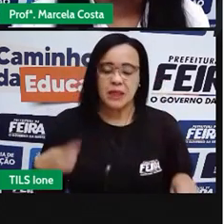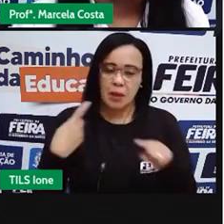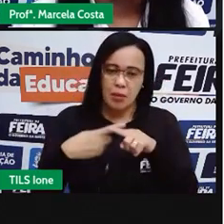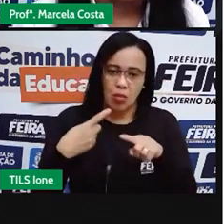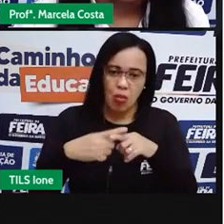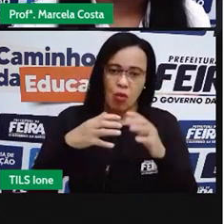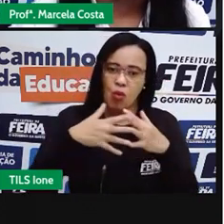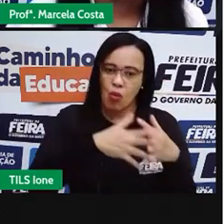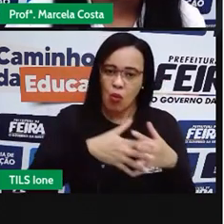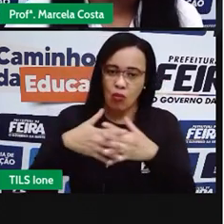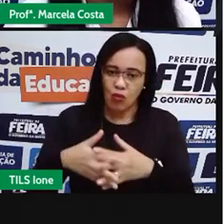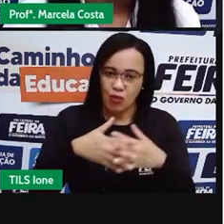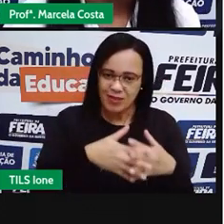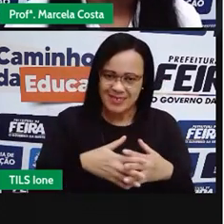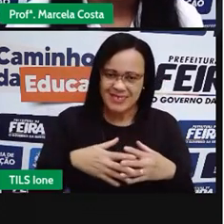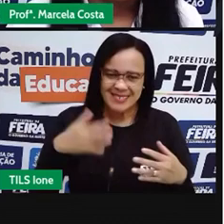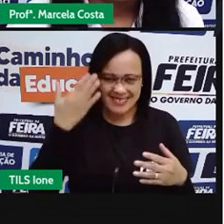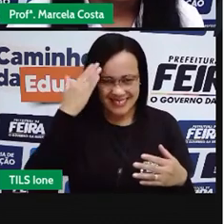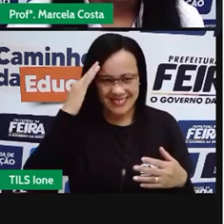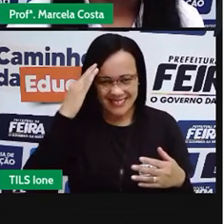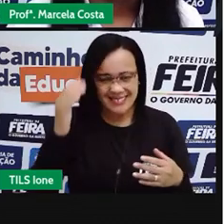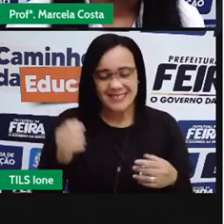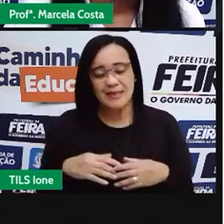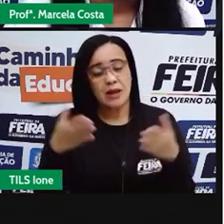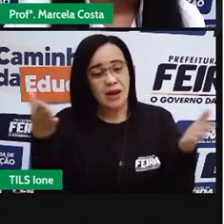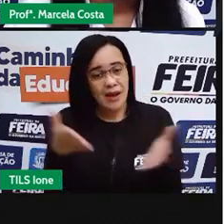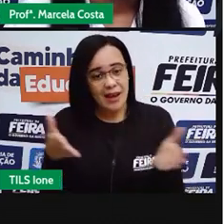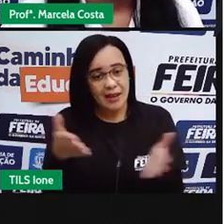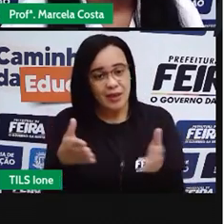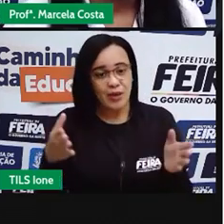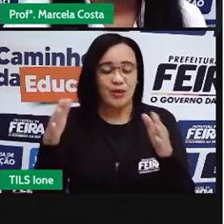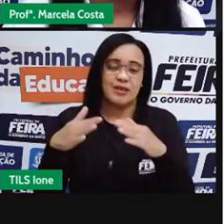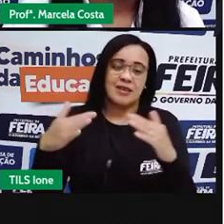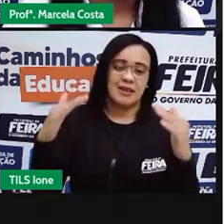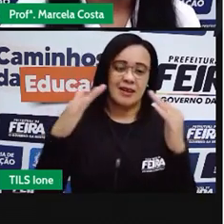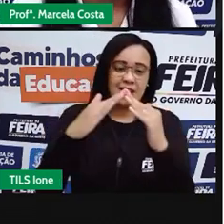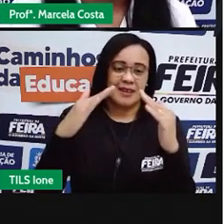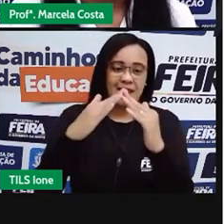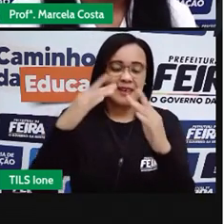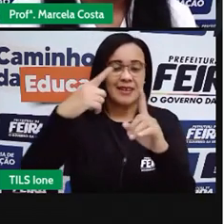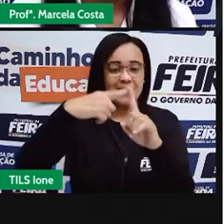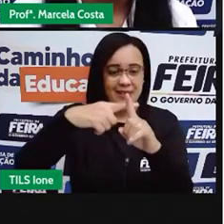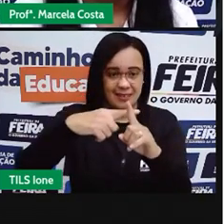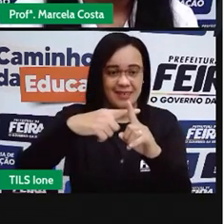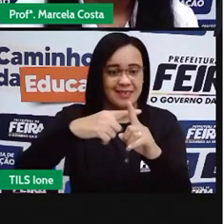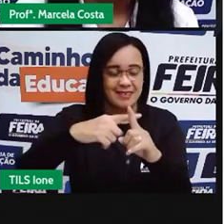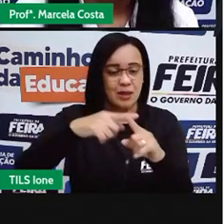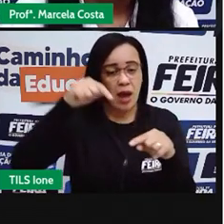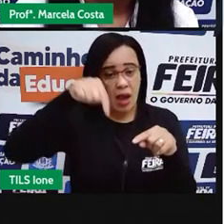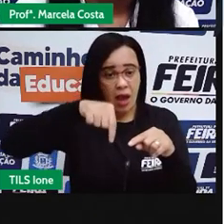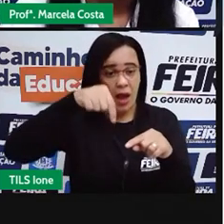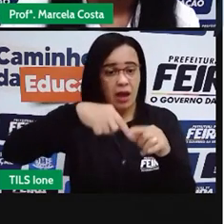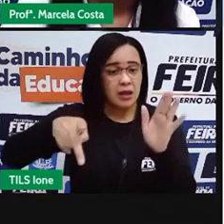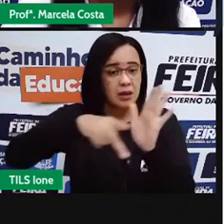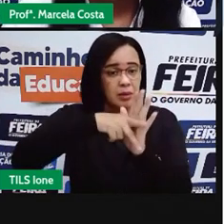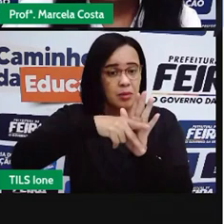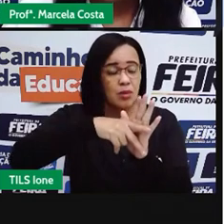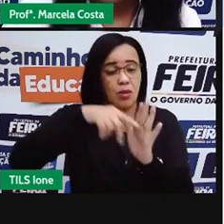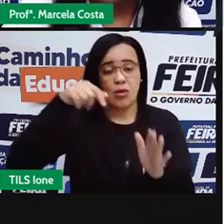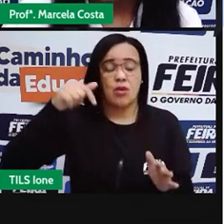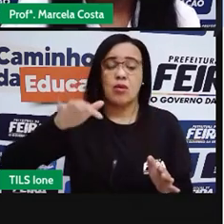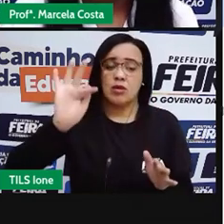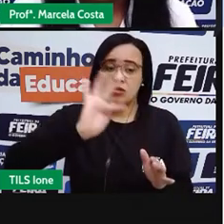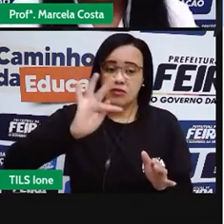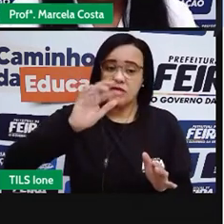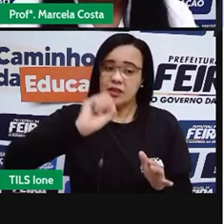Vamos lá para a igreja, a igreja que é outro estado. Vamos ver o